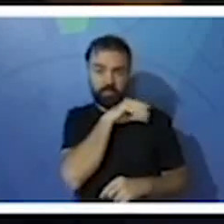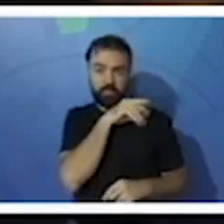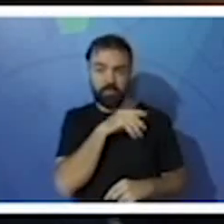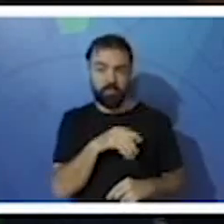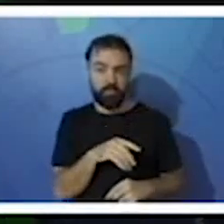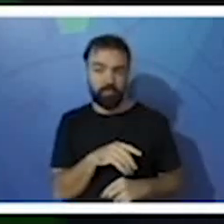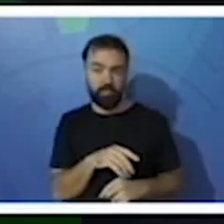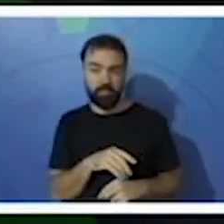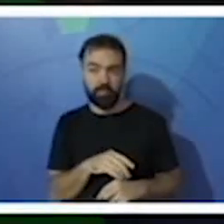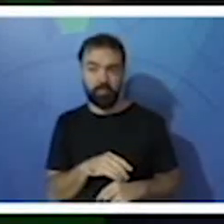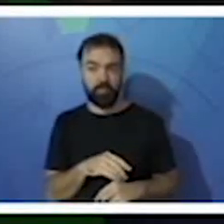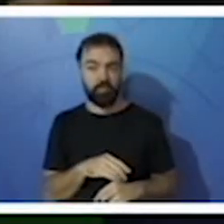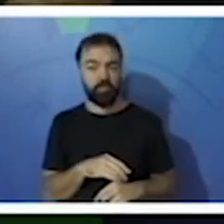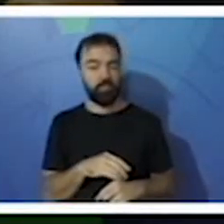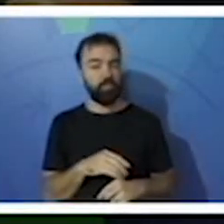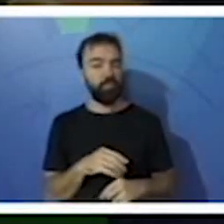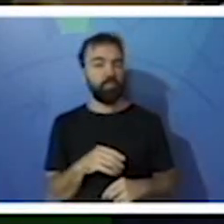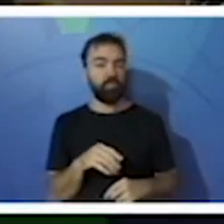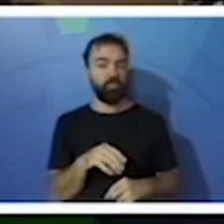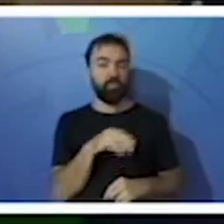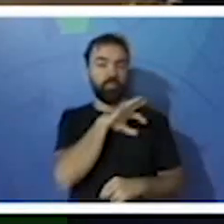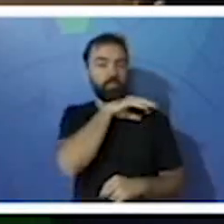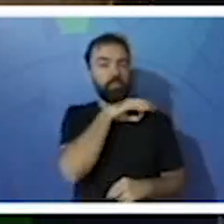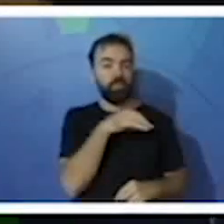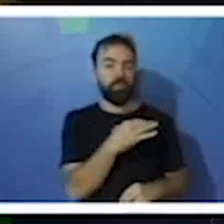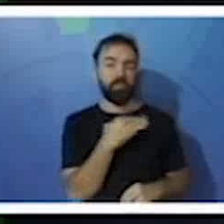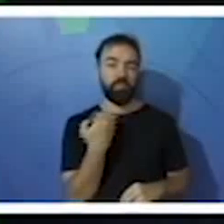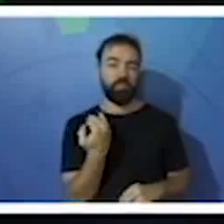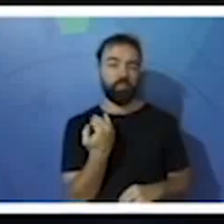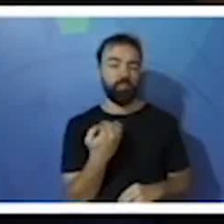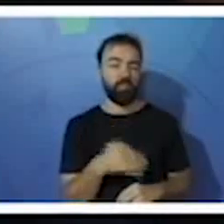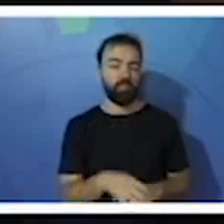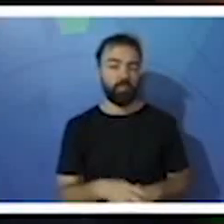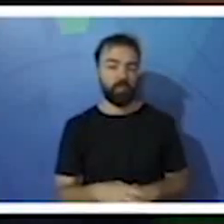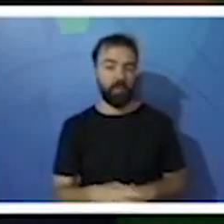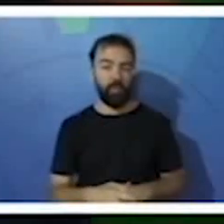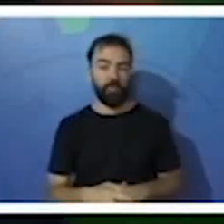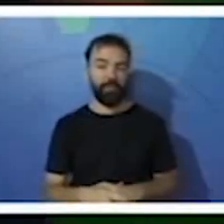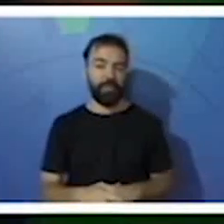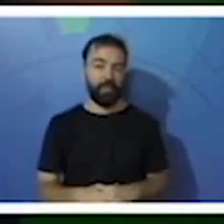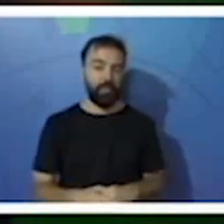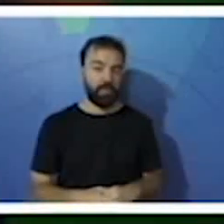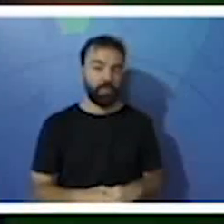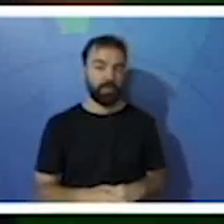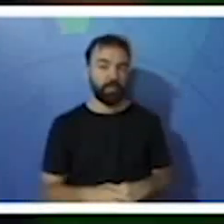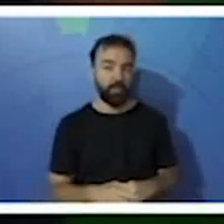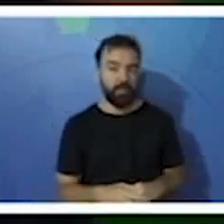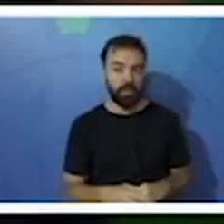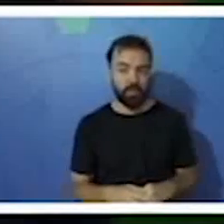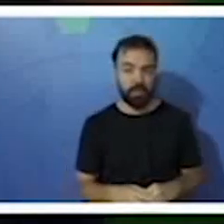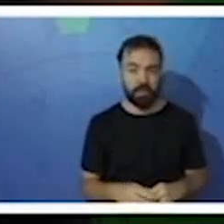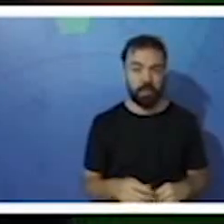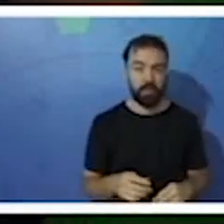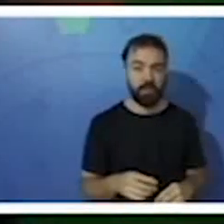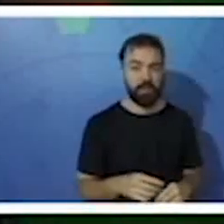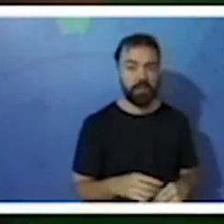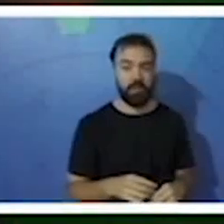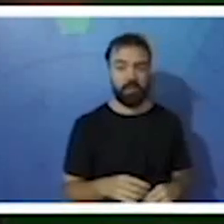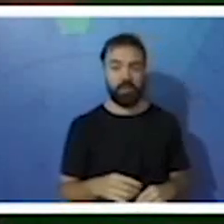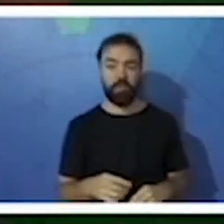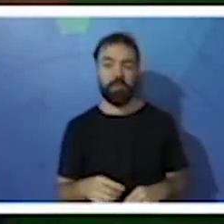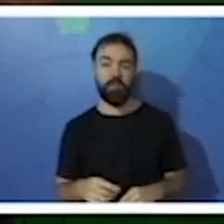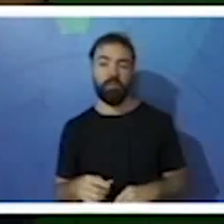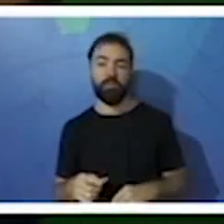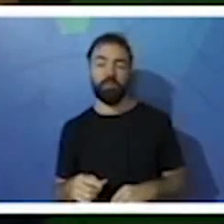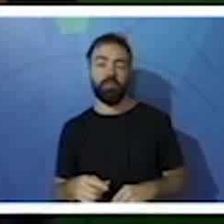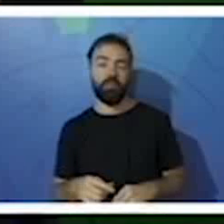carcaças de animais mortos. E aqui, ó, observar a imagem. Vocês concordam com o Edgar? Vamos ver o que